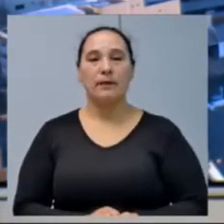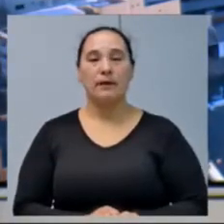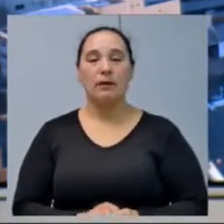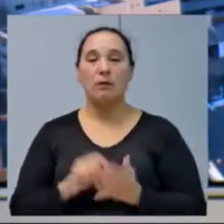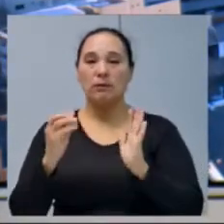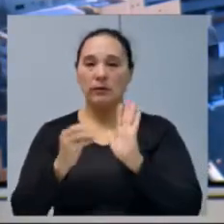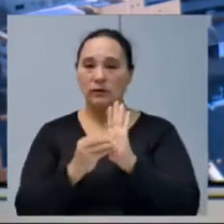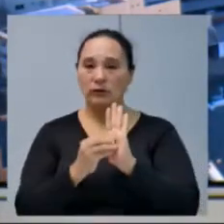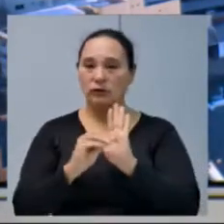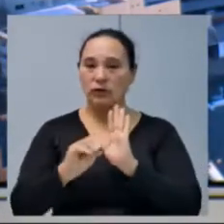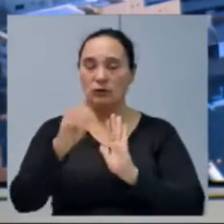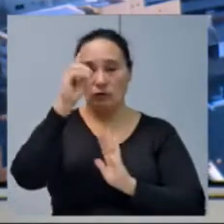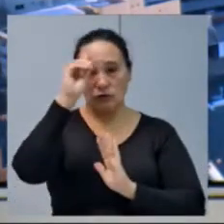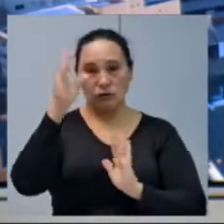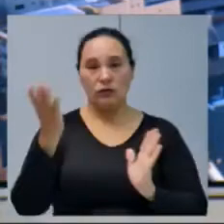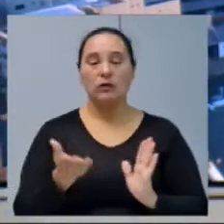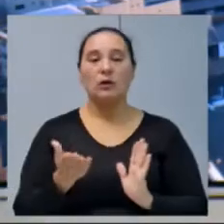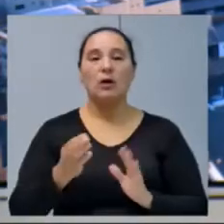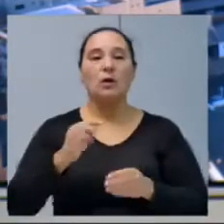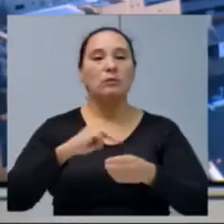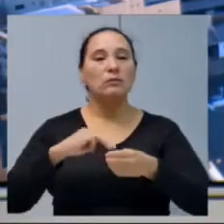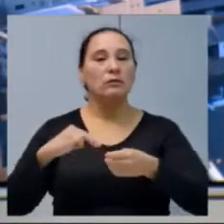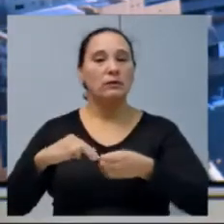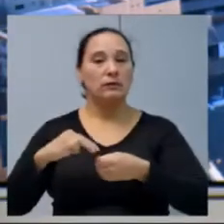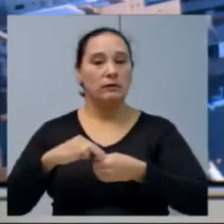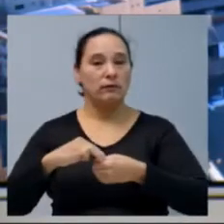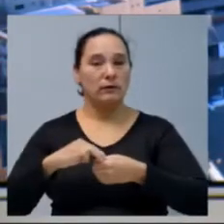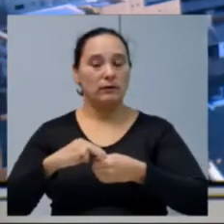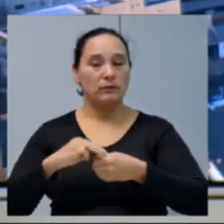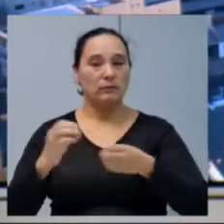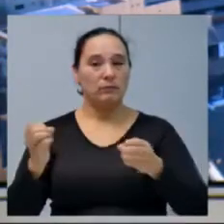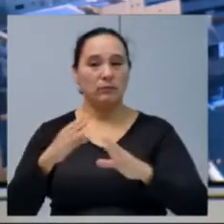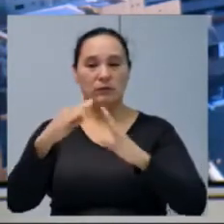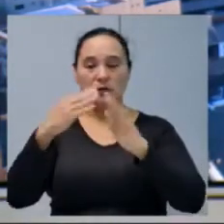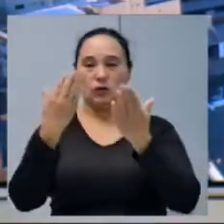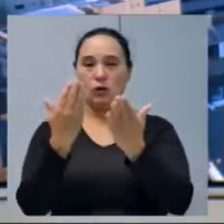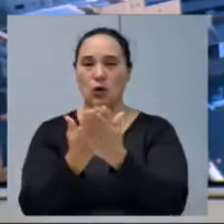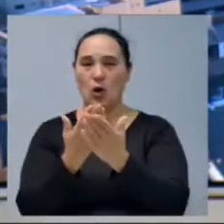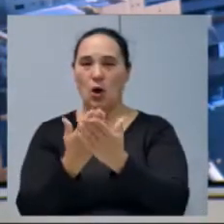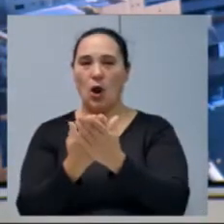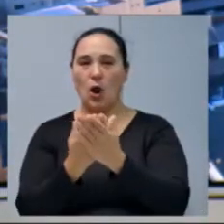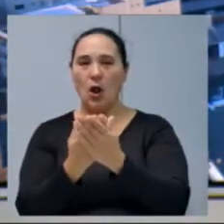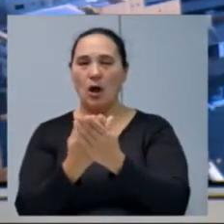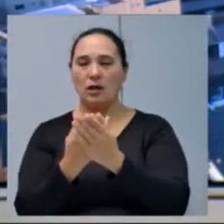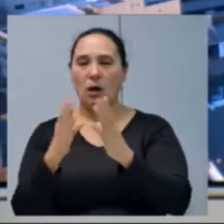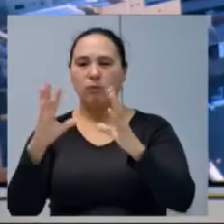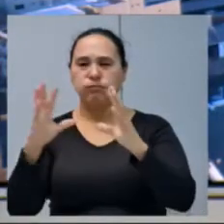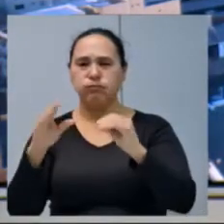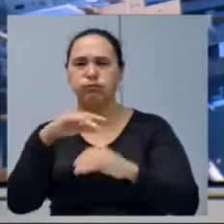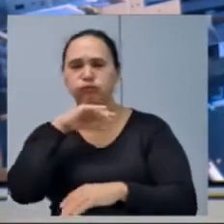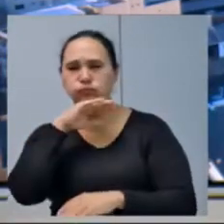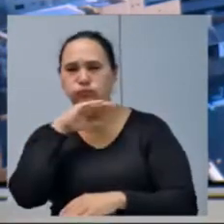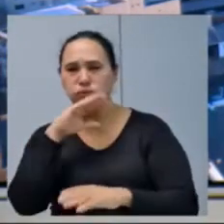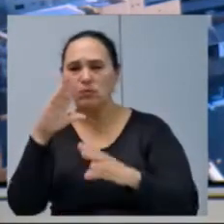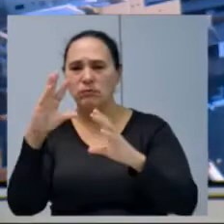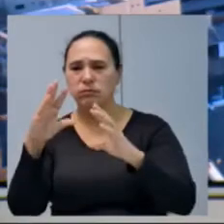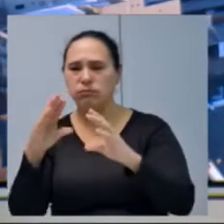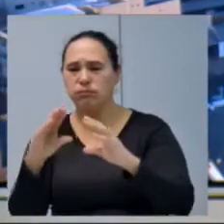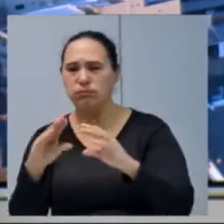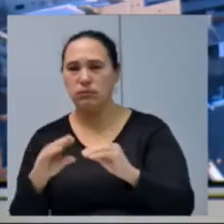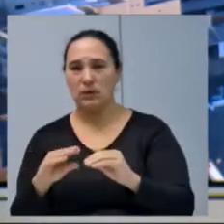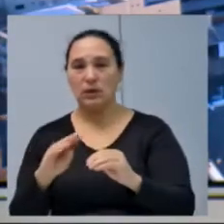indicação também na data de hoje, para que o município faça uma demolição de uma escola que está em ruínas lá na